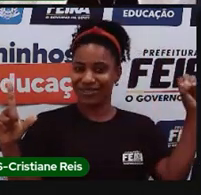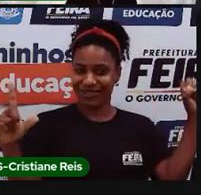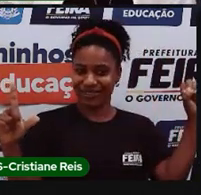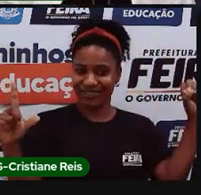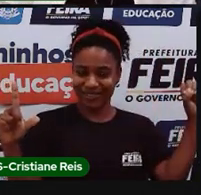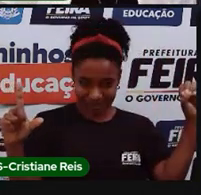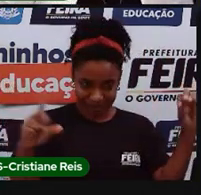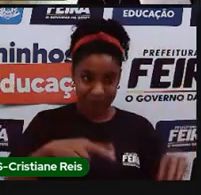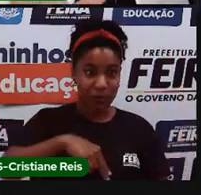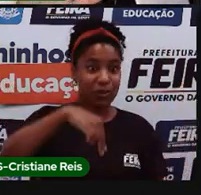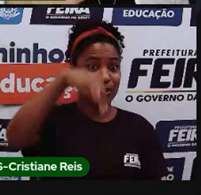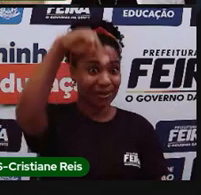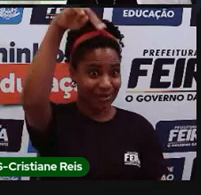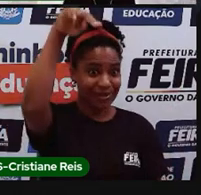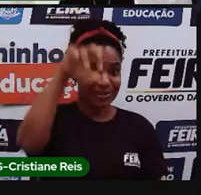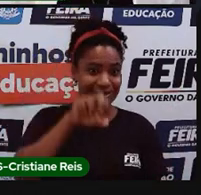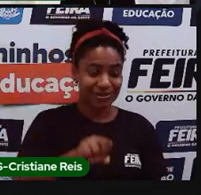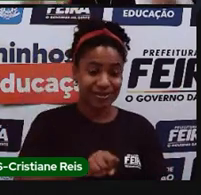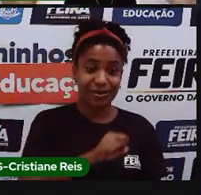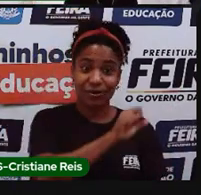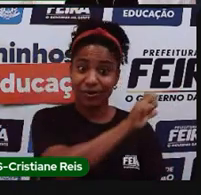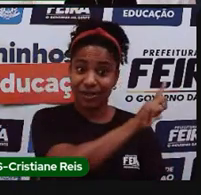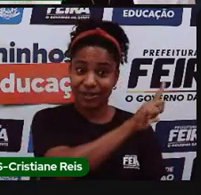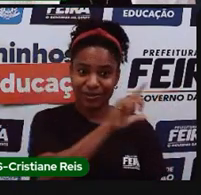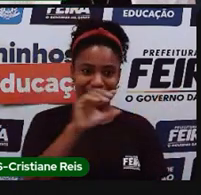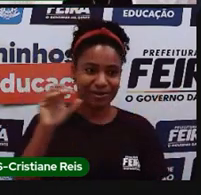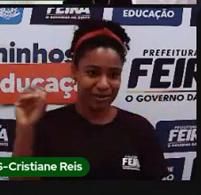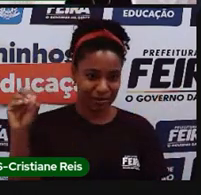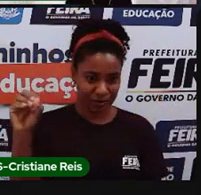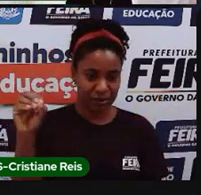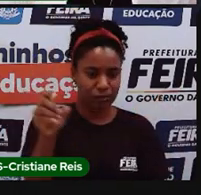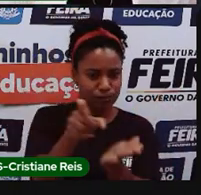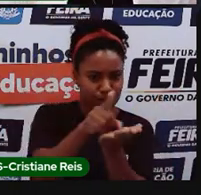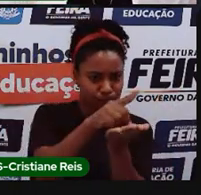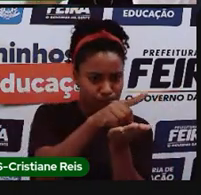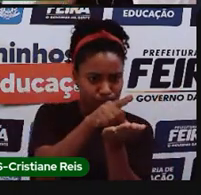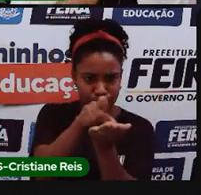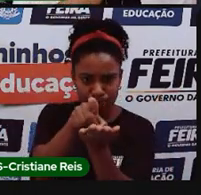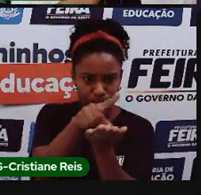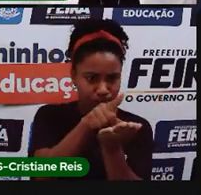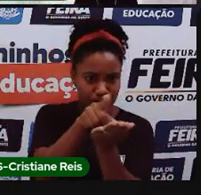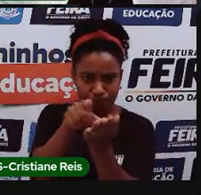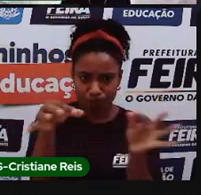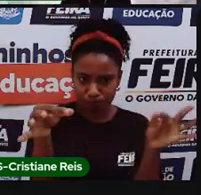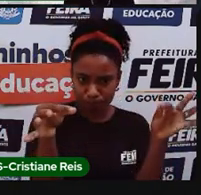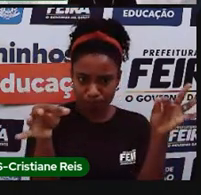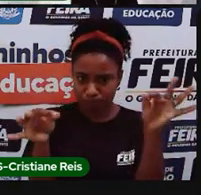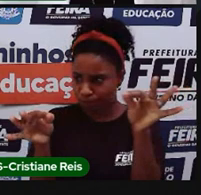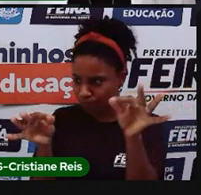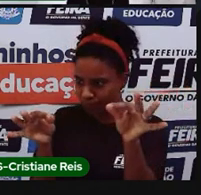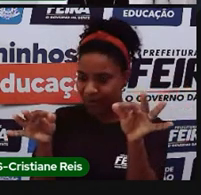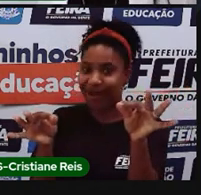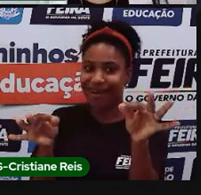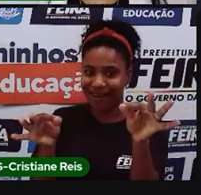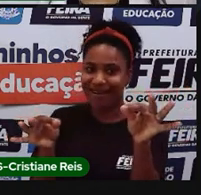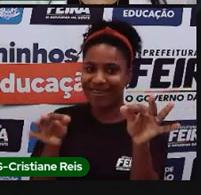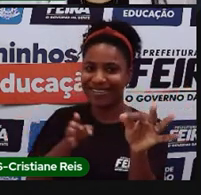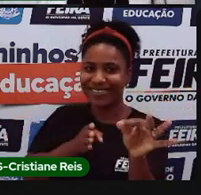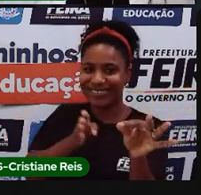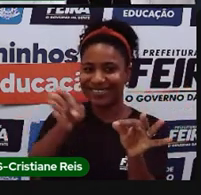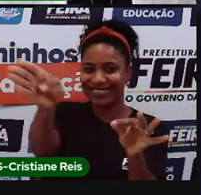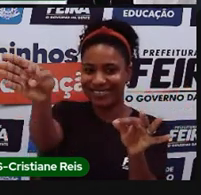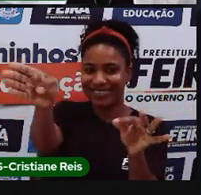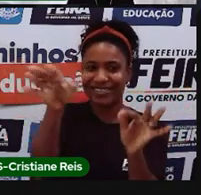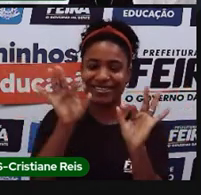o oeste. Aí eu já posiciono o mapa na direçãozinha que eu achei lá, tá certo? Vale a dica. Então, para entender, né, mais